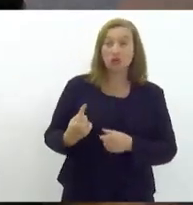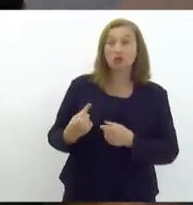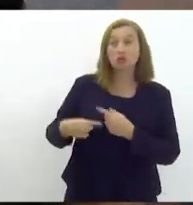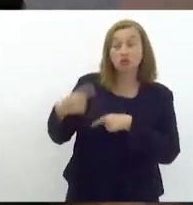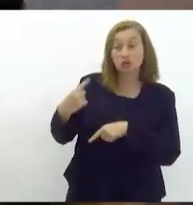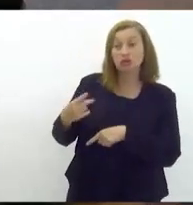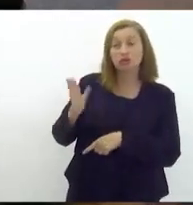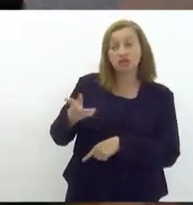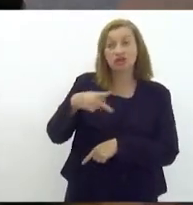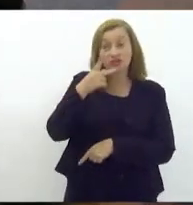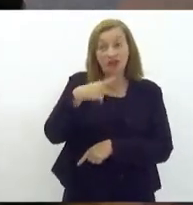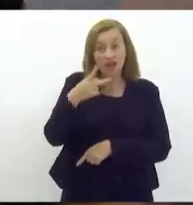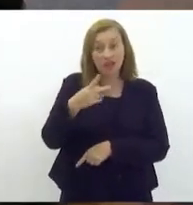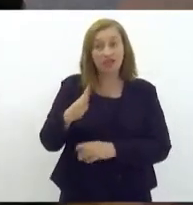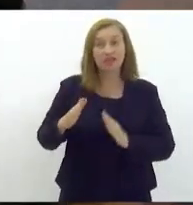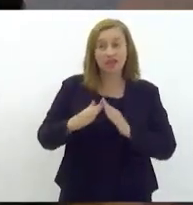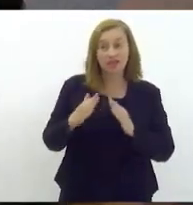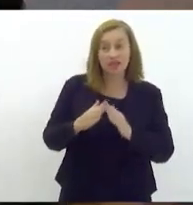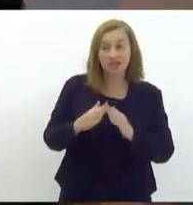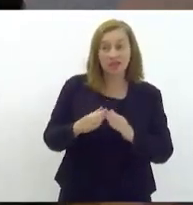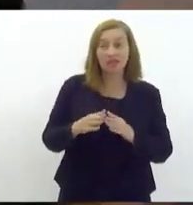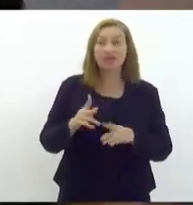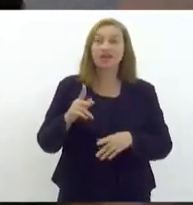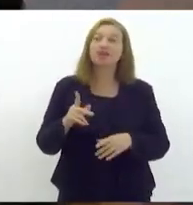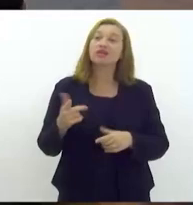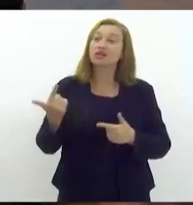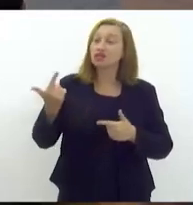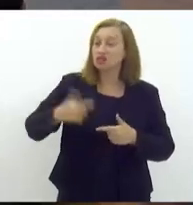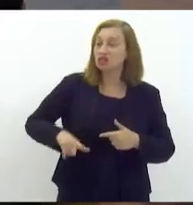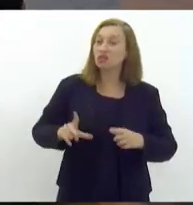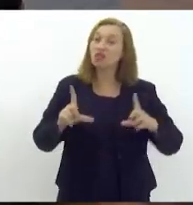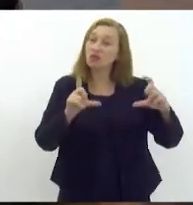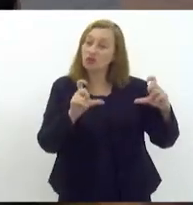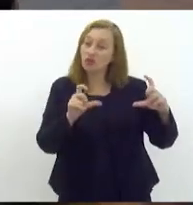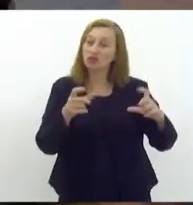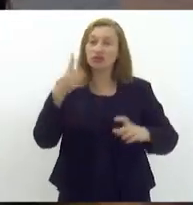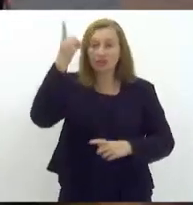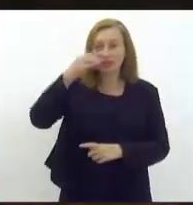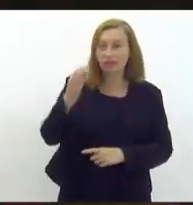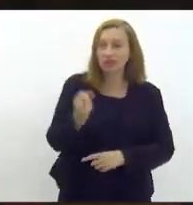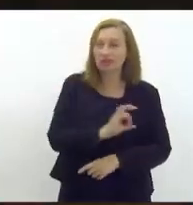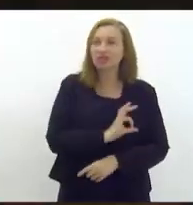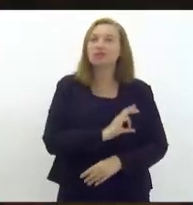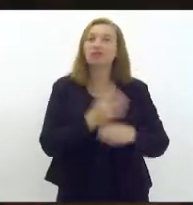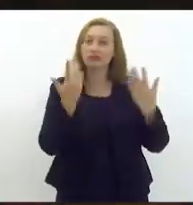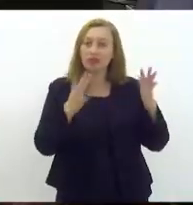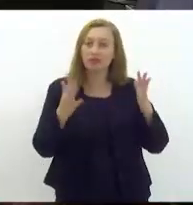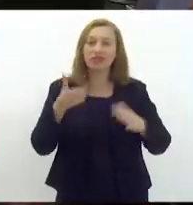com a mesma envergadura nessa casa. Então, a tem que replicar a foto com a deputada Marta Rocha. Parabéns, deputado.